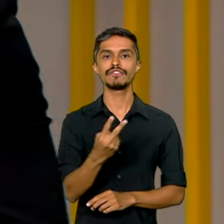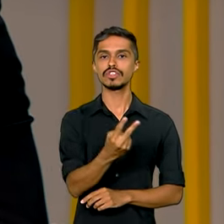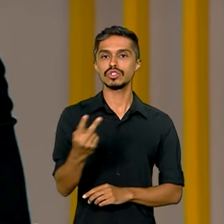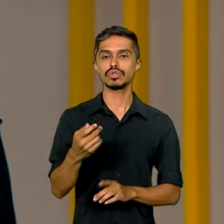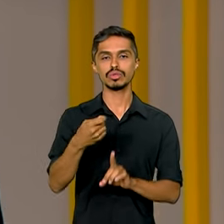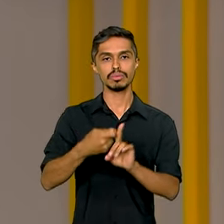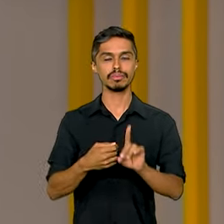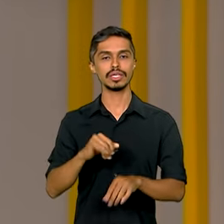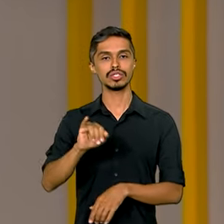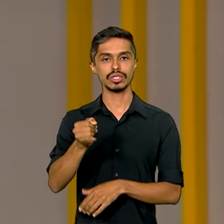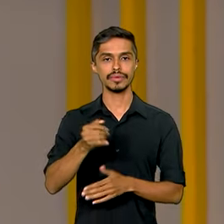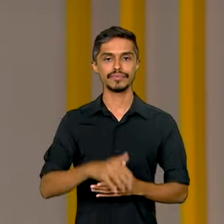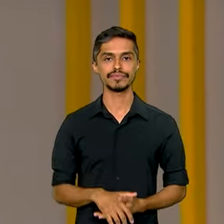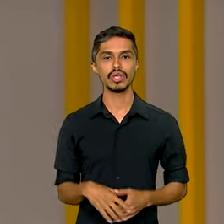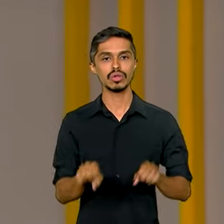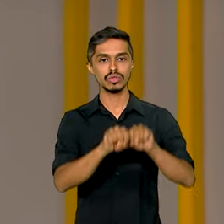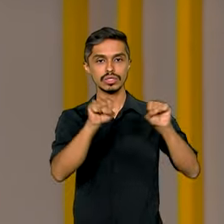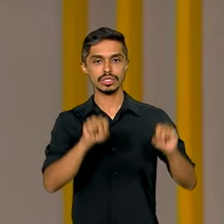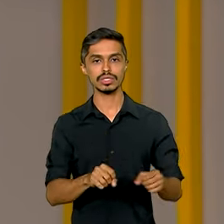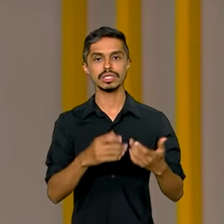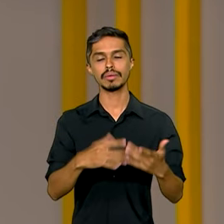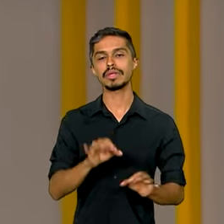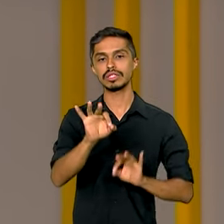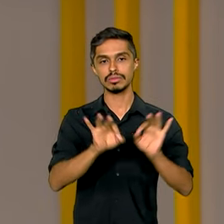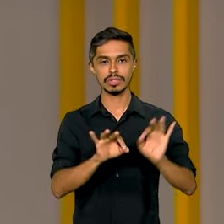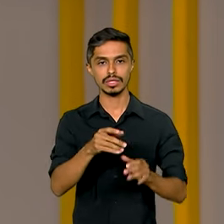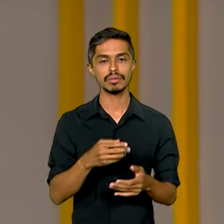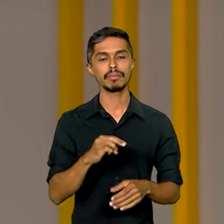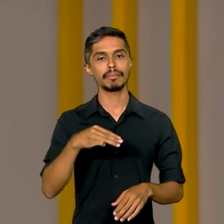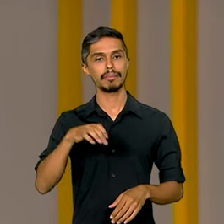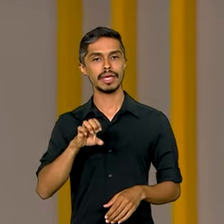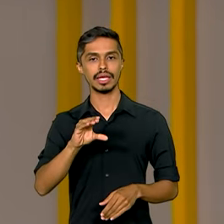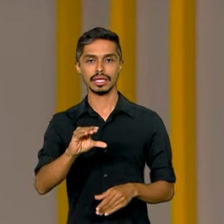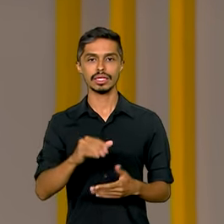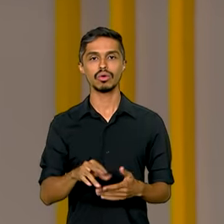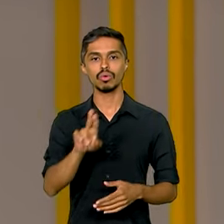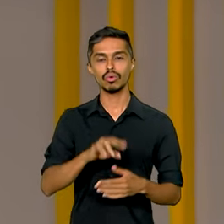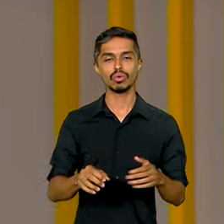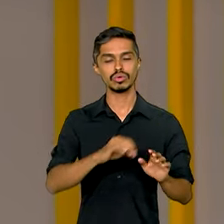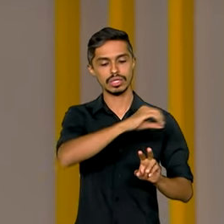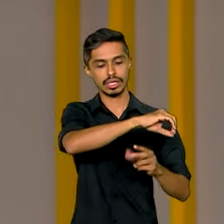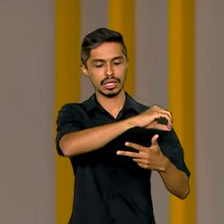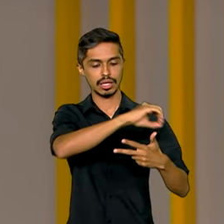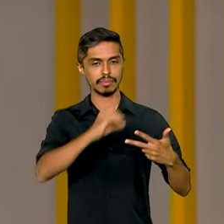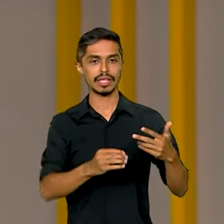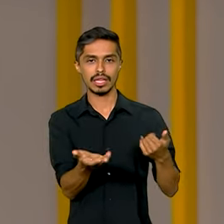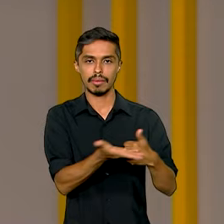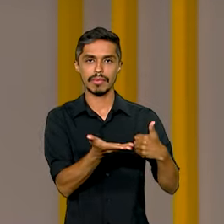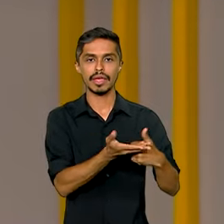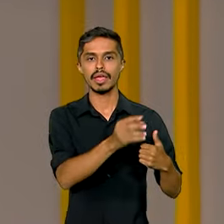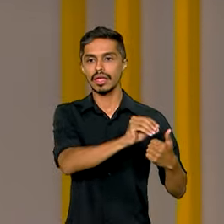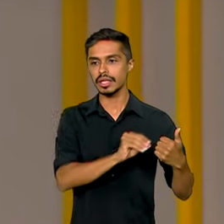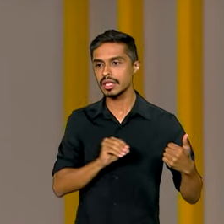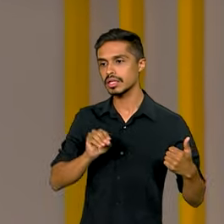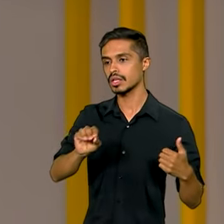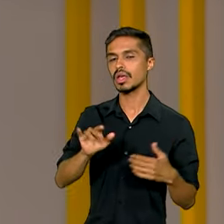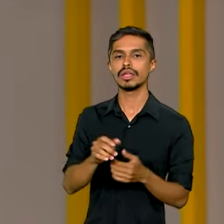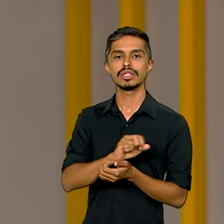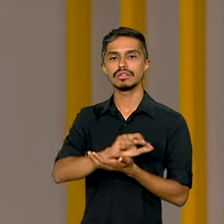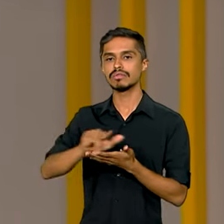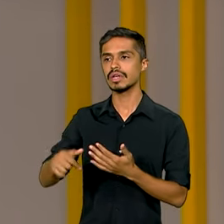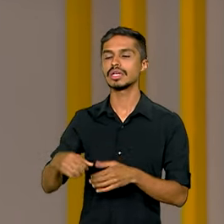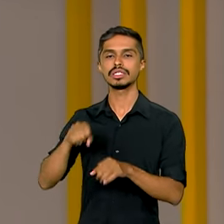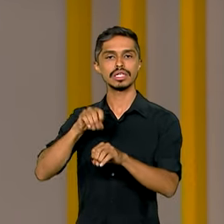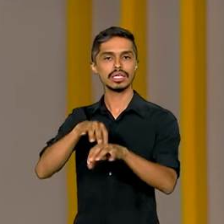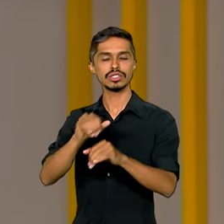O sistema eletrônico, que é administrado pelo MEC, utiliza a média do Enem e preenche as vagas nas instituições públicas de